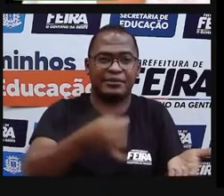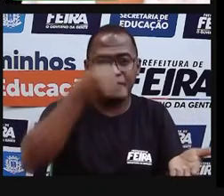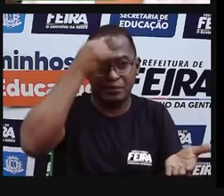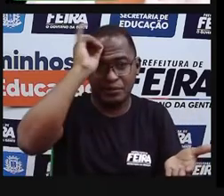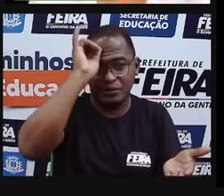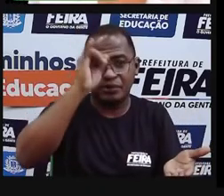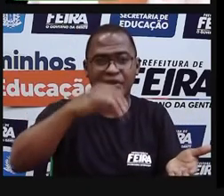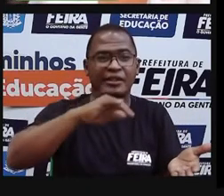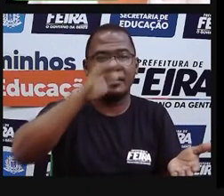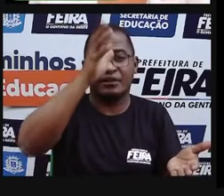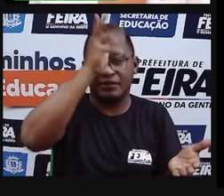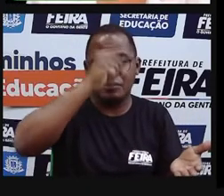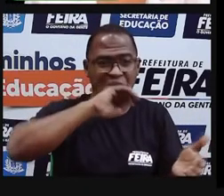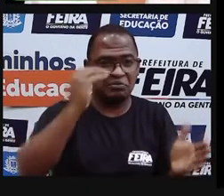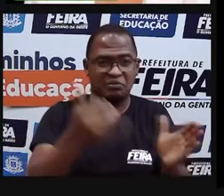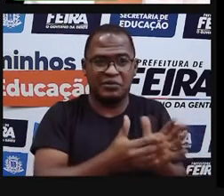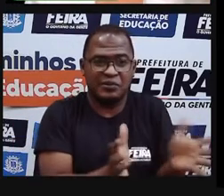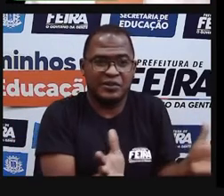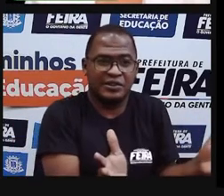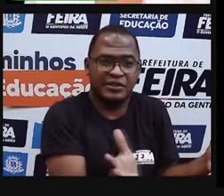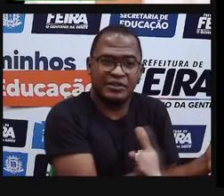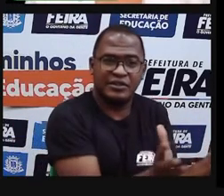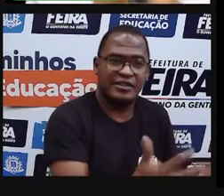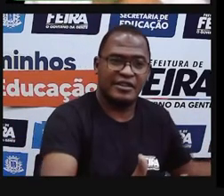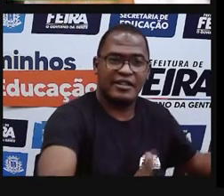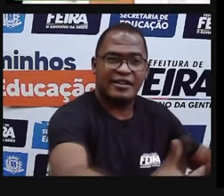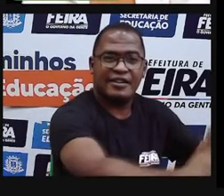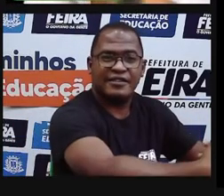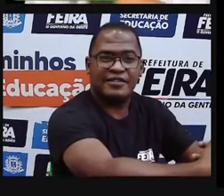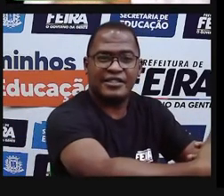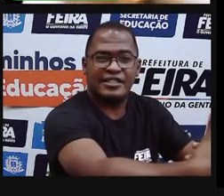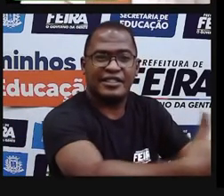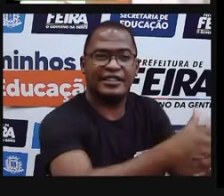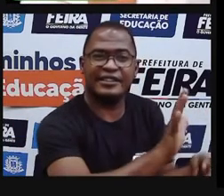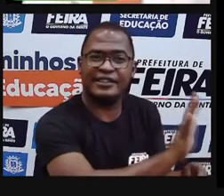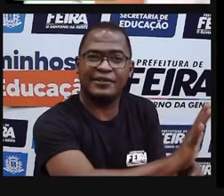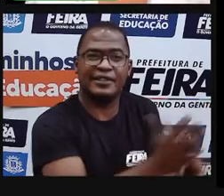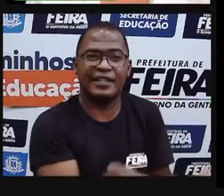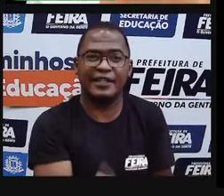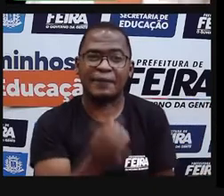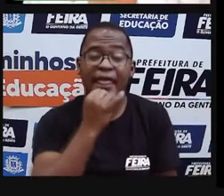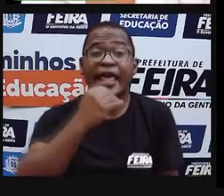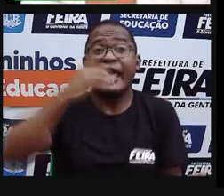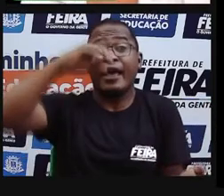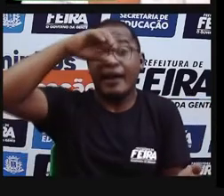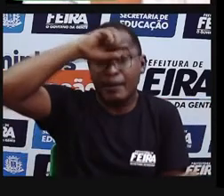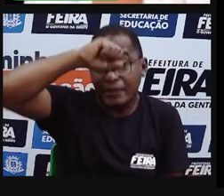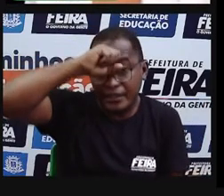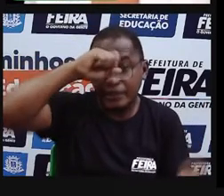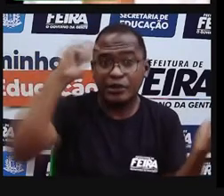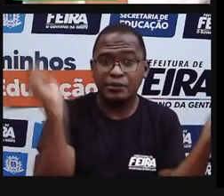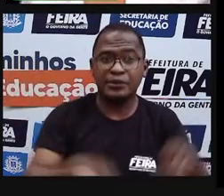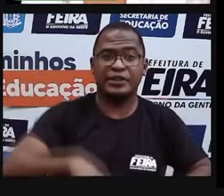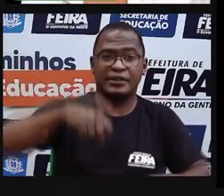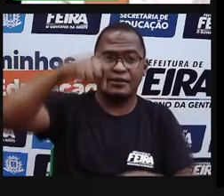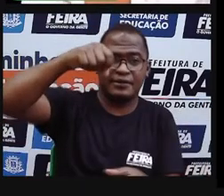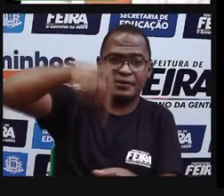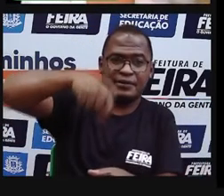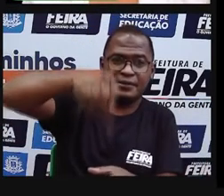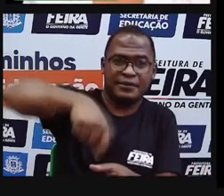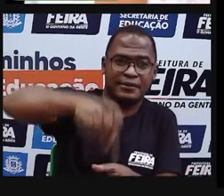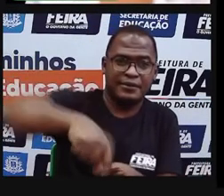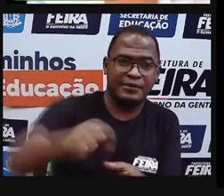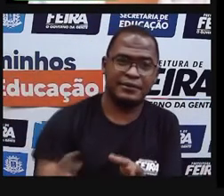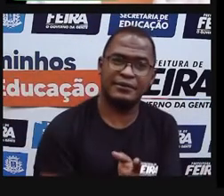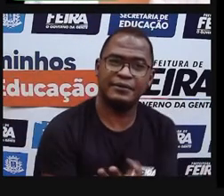plantios que antes também não tinham. Eles se alimentavam das plantas que eles encontravam em determinado local. Do peixe